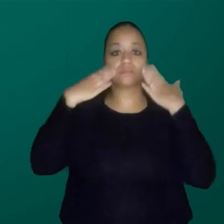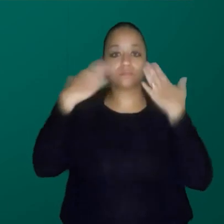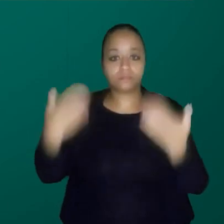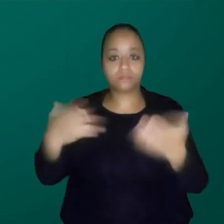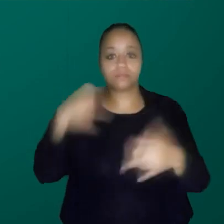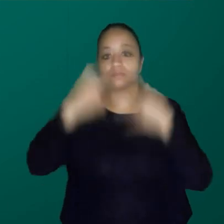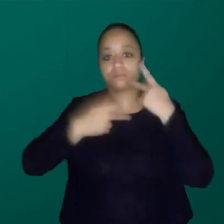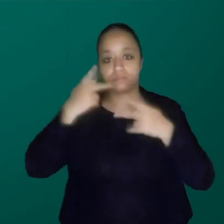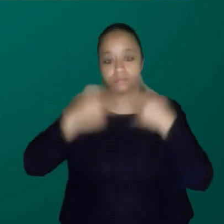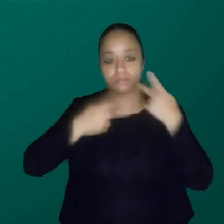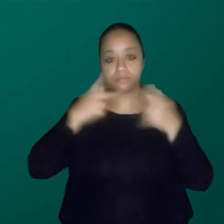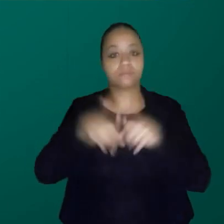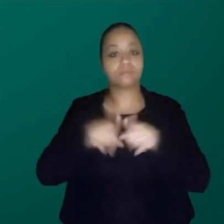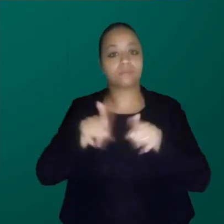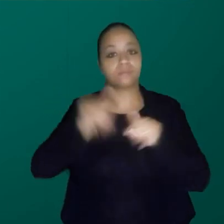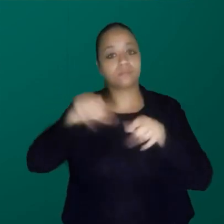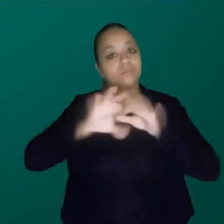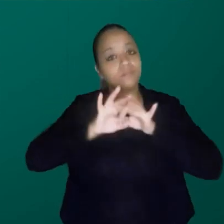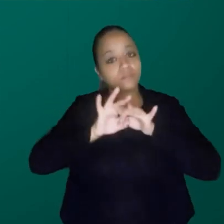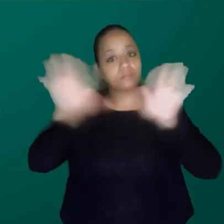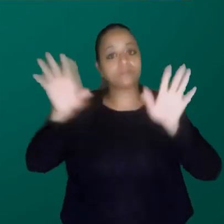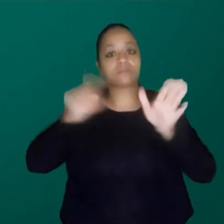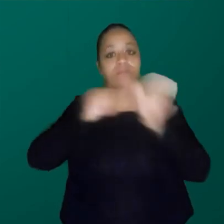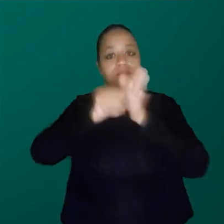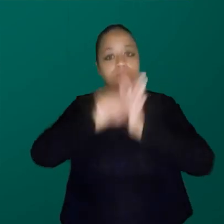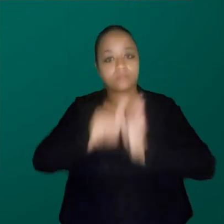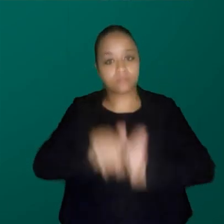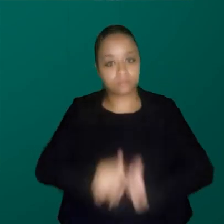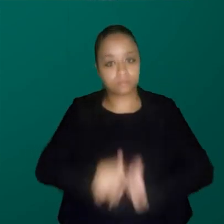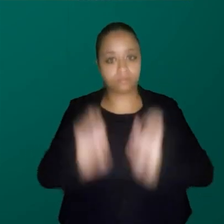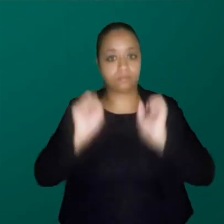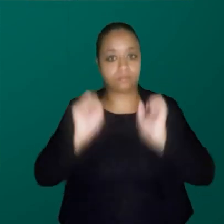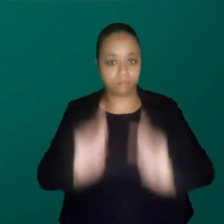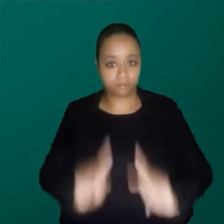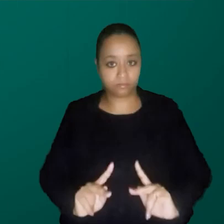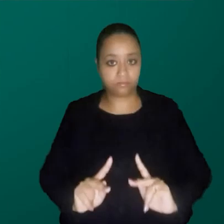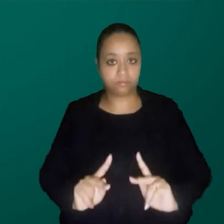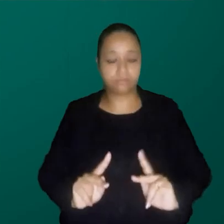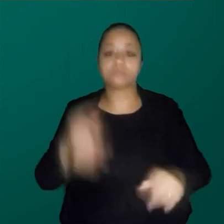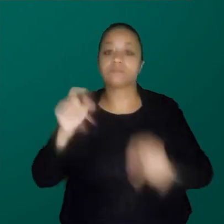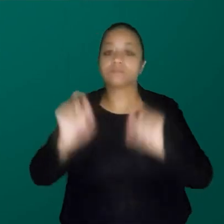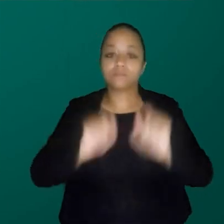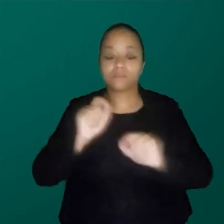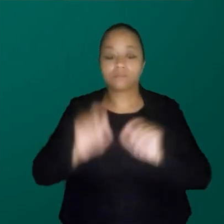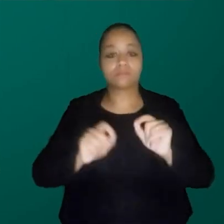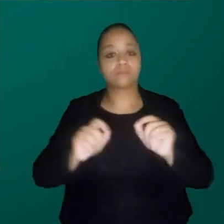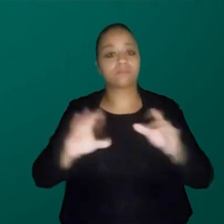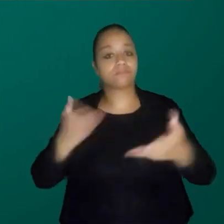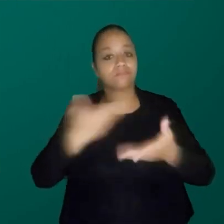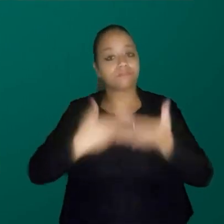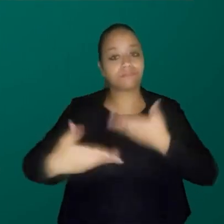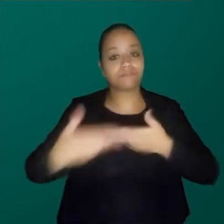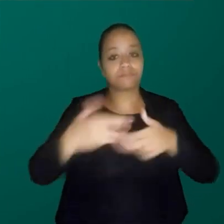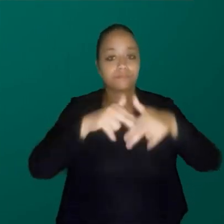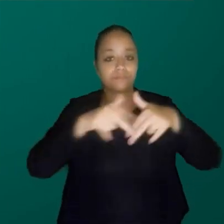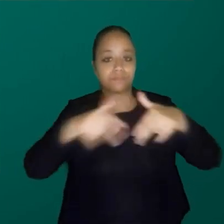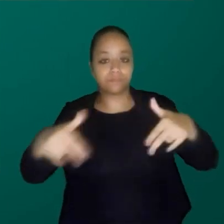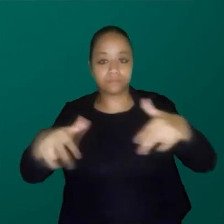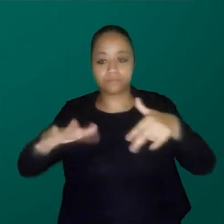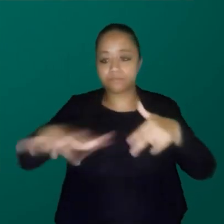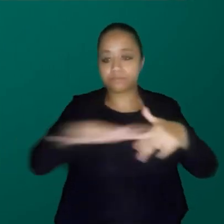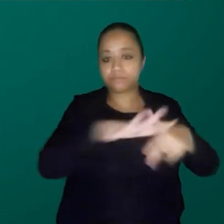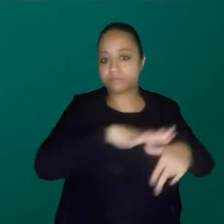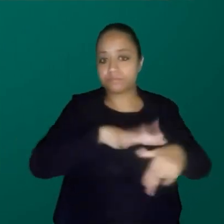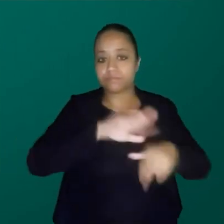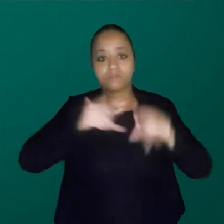fala, e aí a abre para o público, tá bom? A gente sabe que as relações de gênero, elas atravessam todas as esferas sociais,